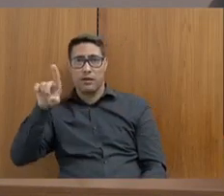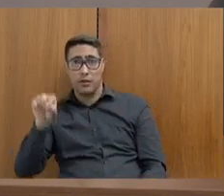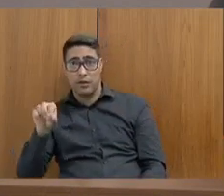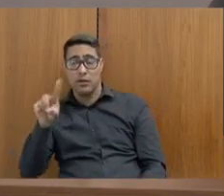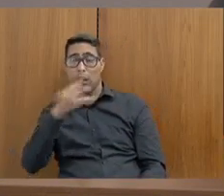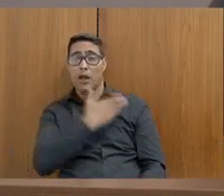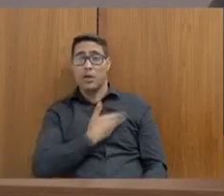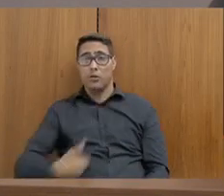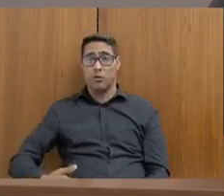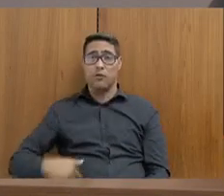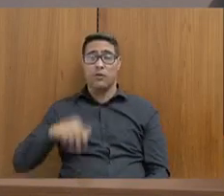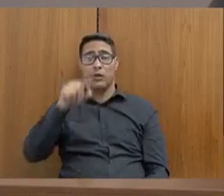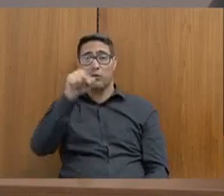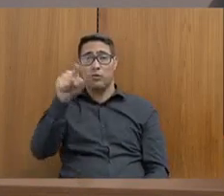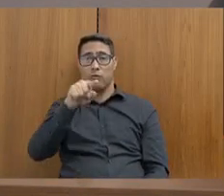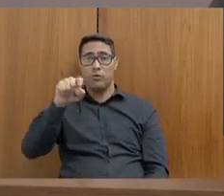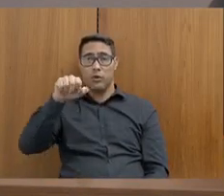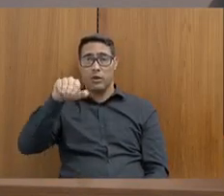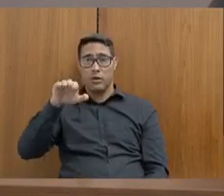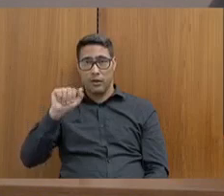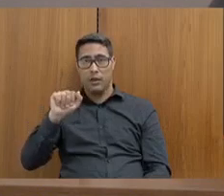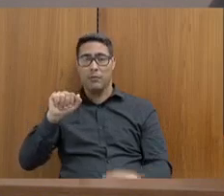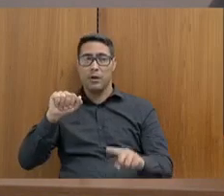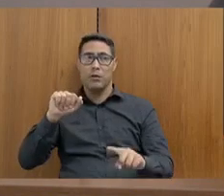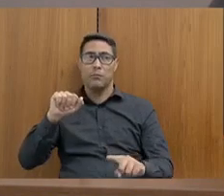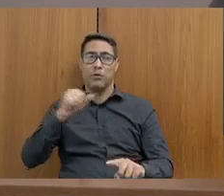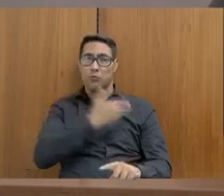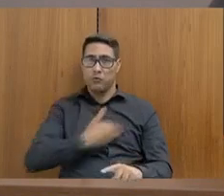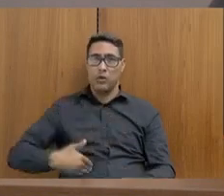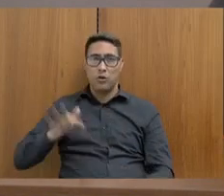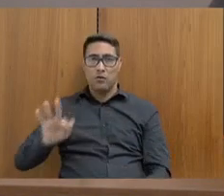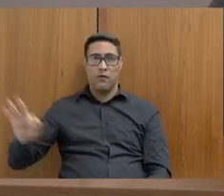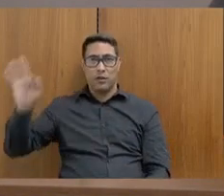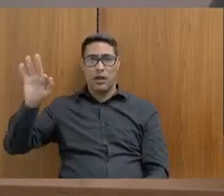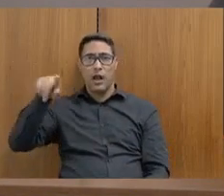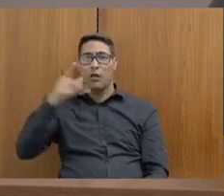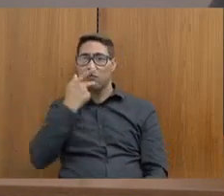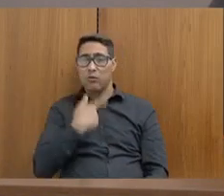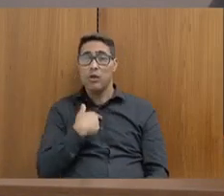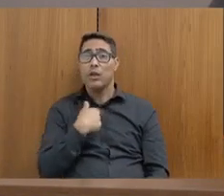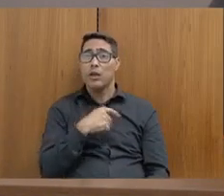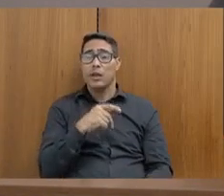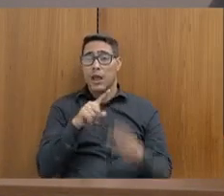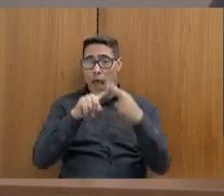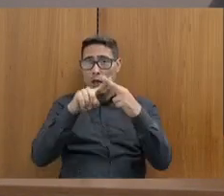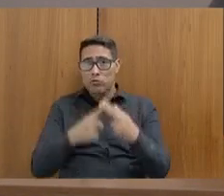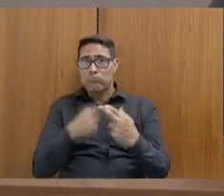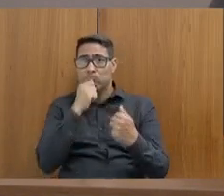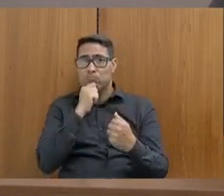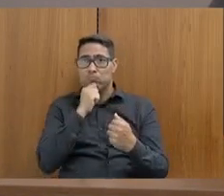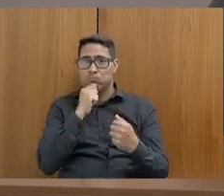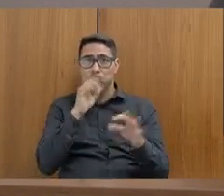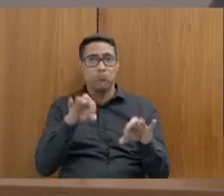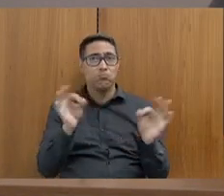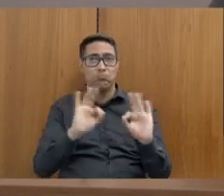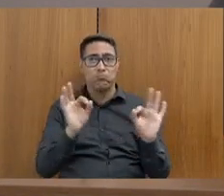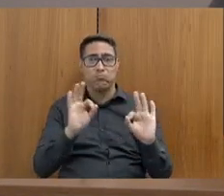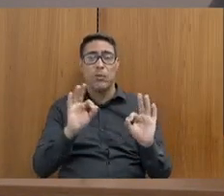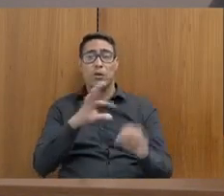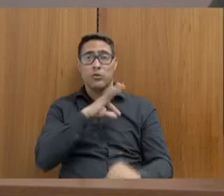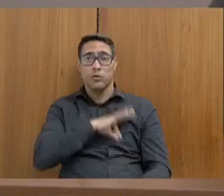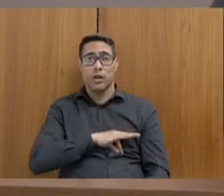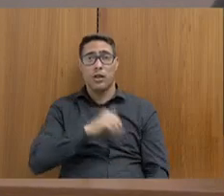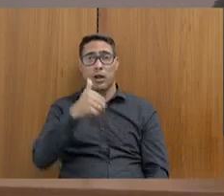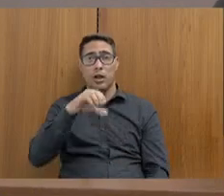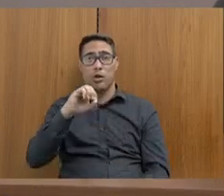para o governo federal prevê que não haja reajuste dos servidores públicos por dez anos, embora na